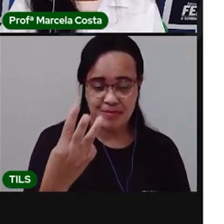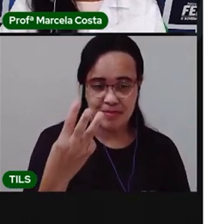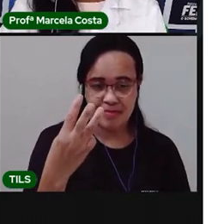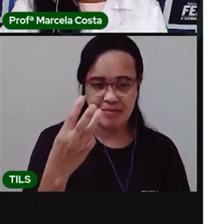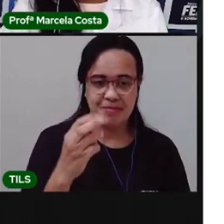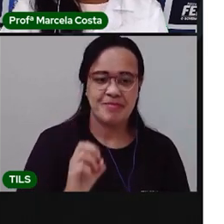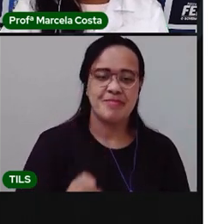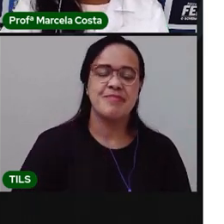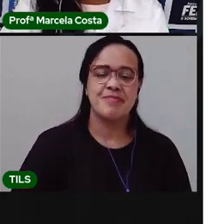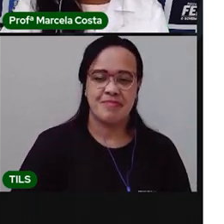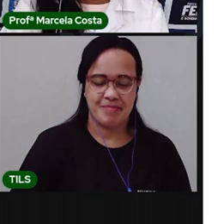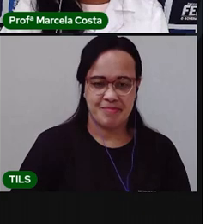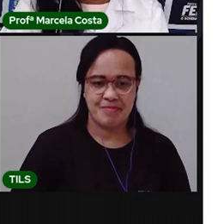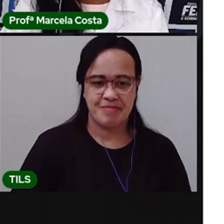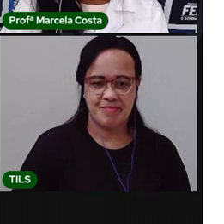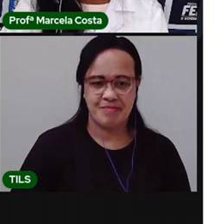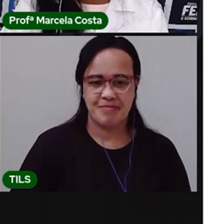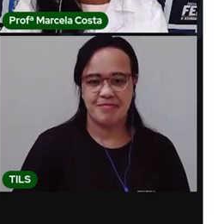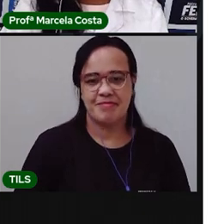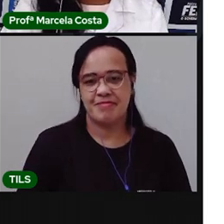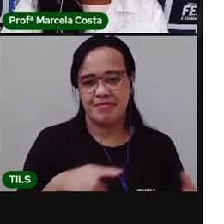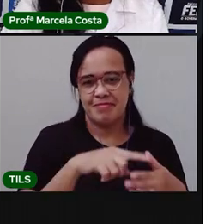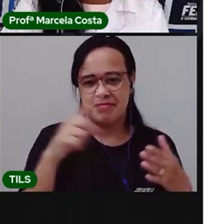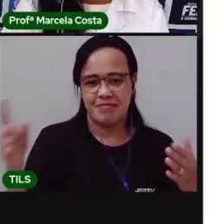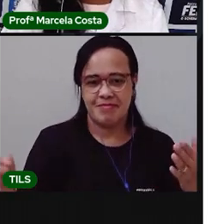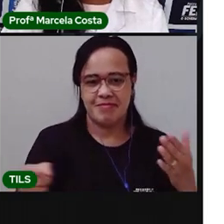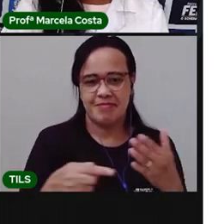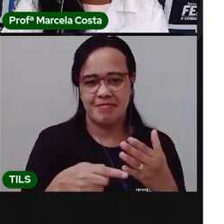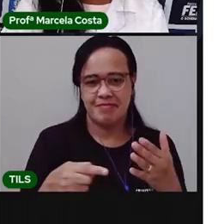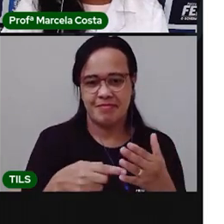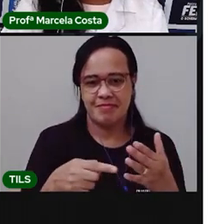Vamos pra próxima. Ó.